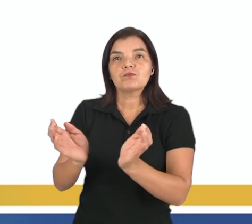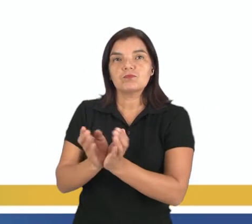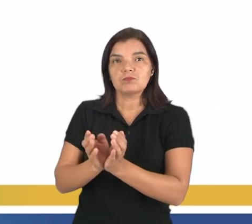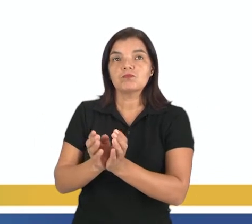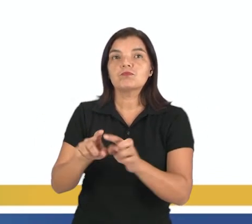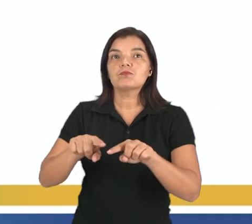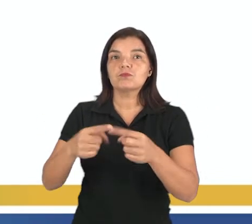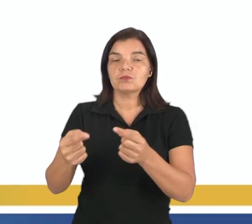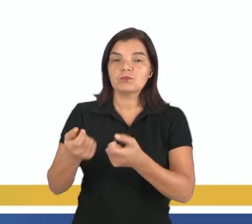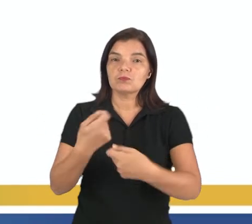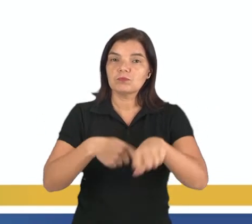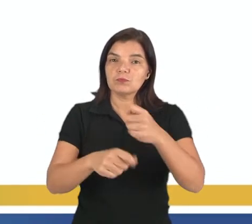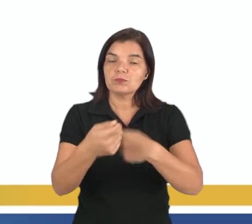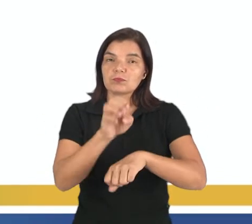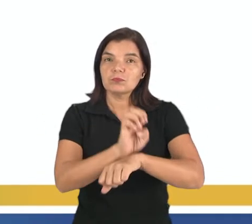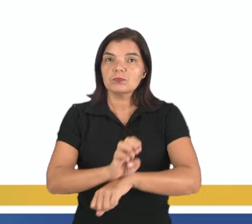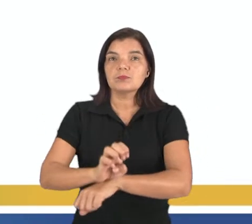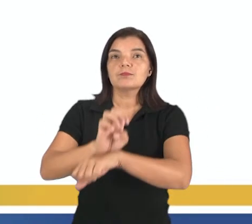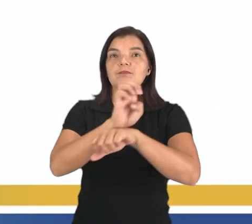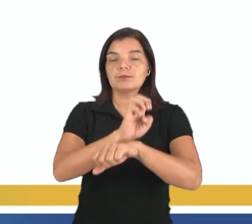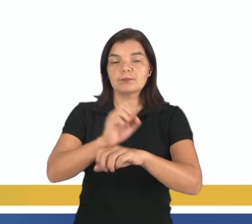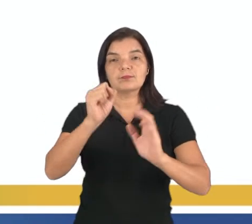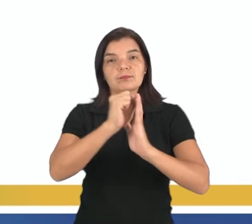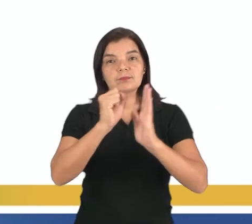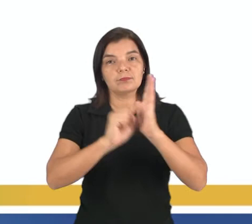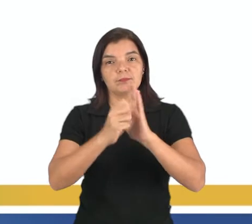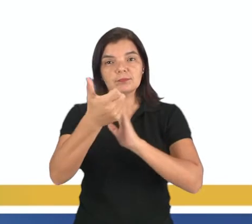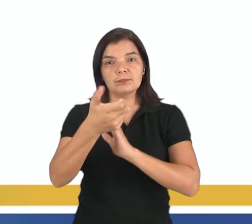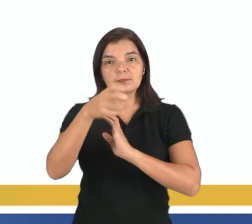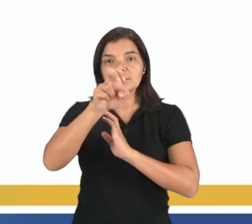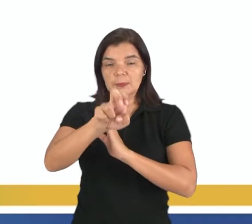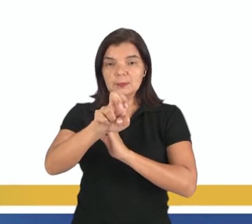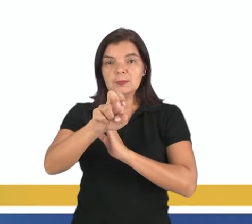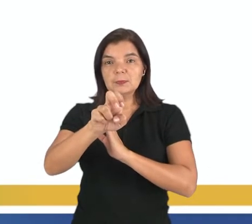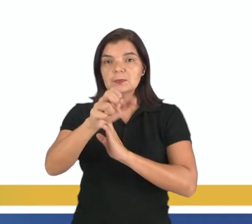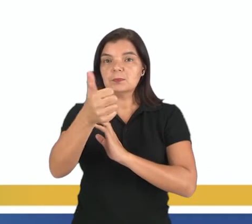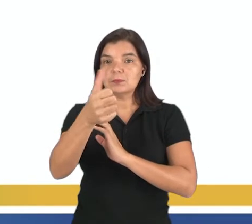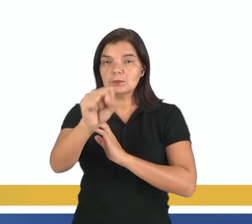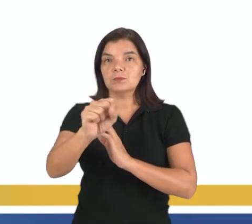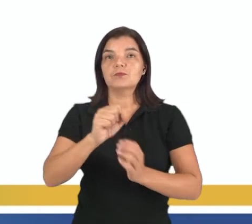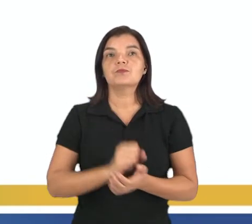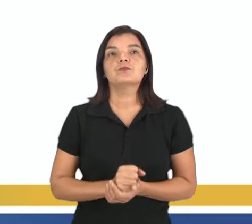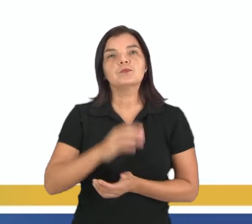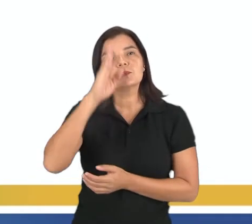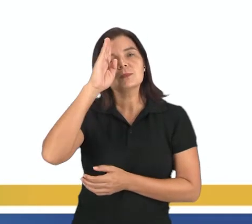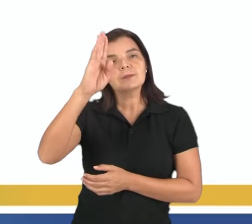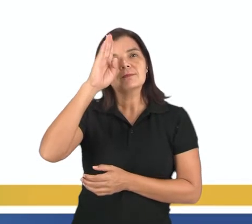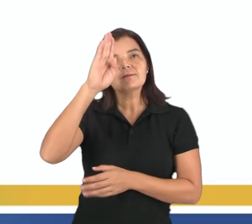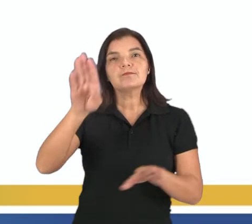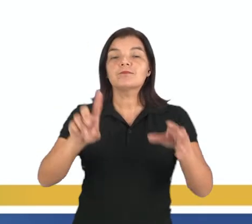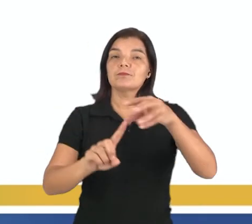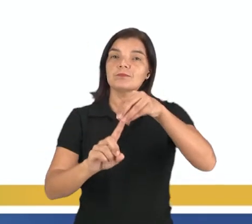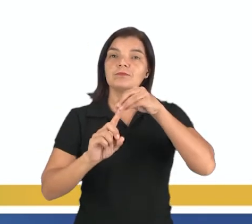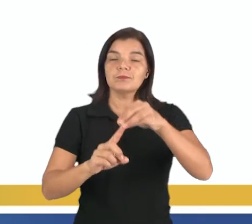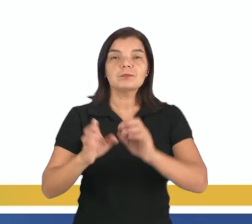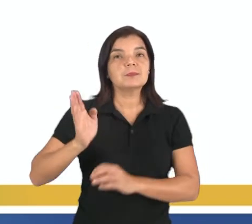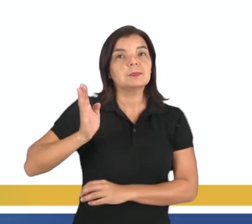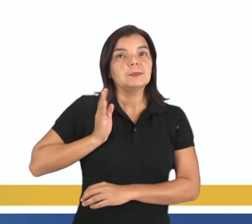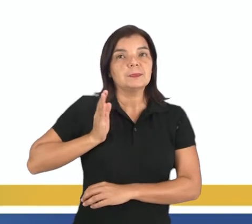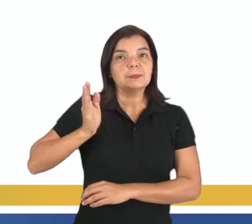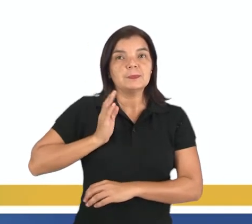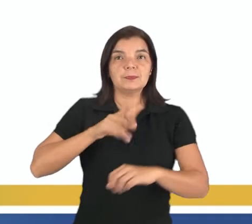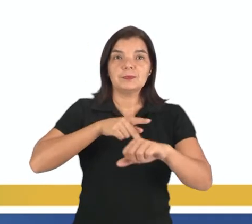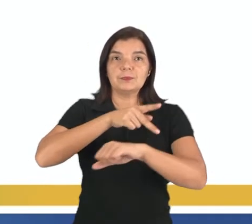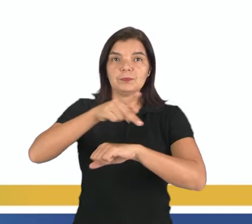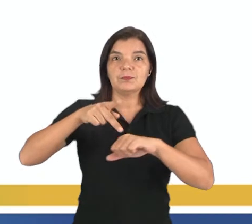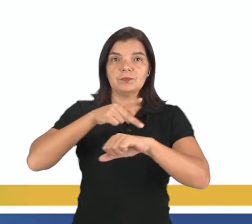princípios que norteou a economia europeia entre os séculos XV e XVIII. O principal ideal era que a riqueza de um